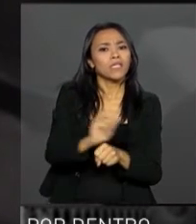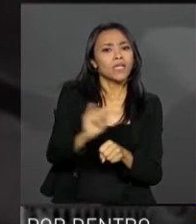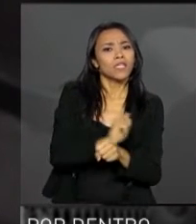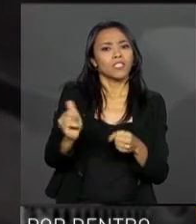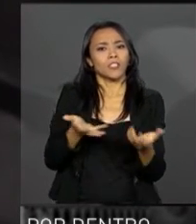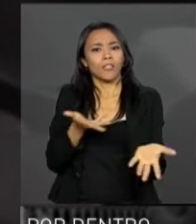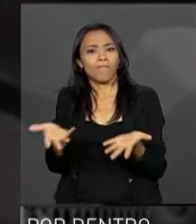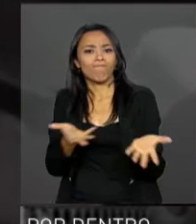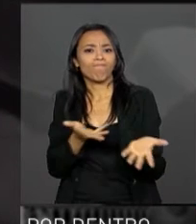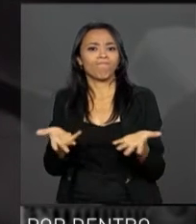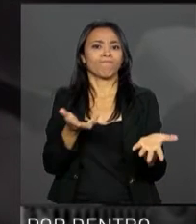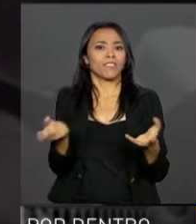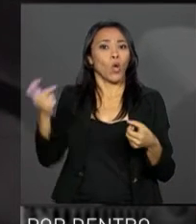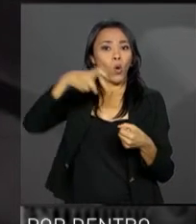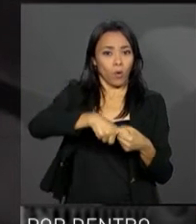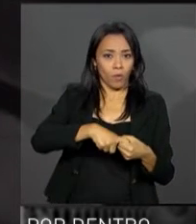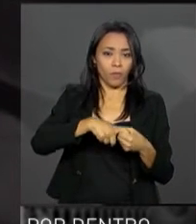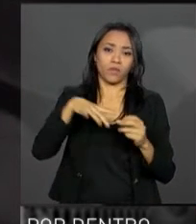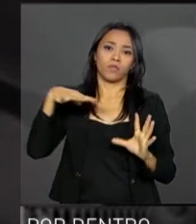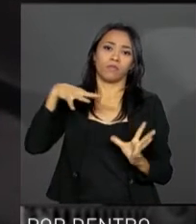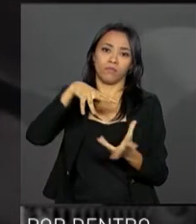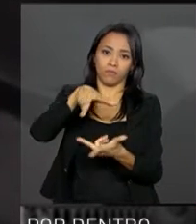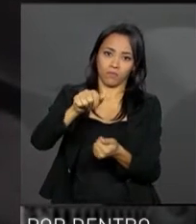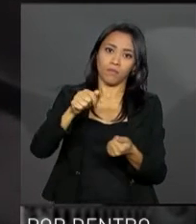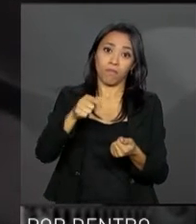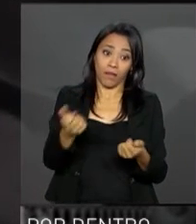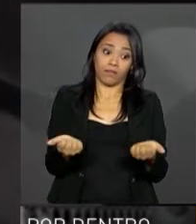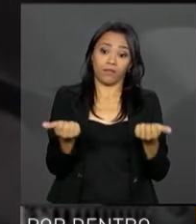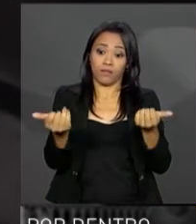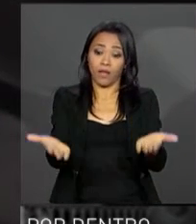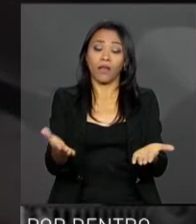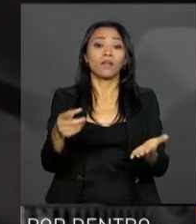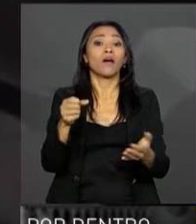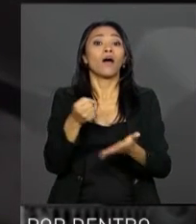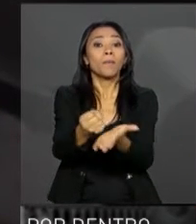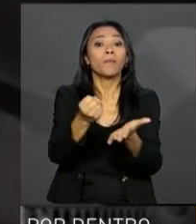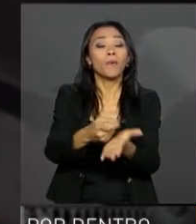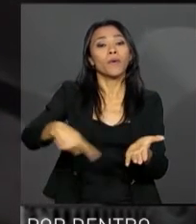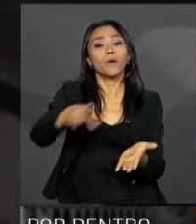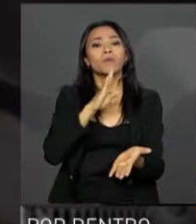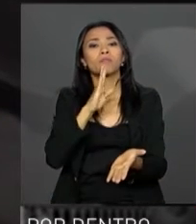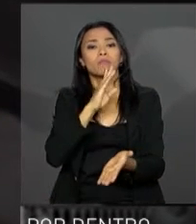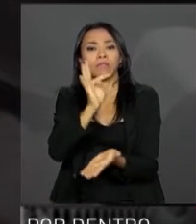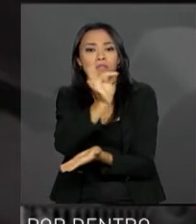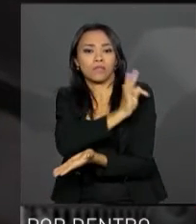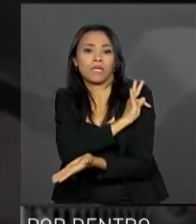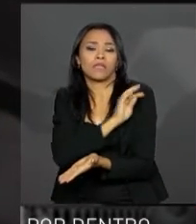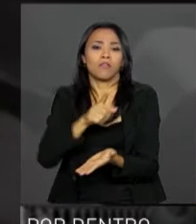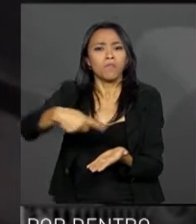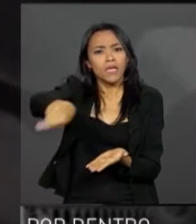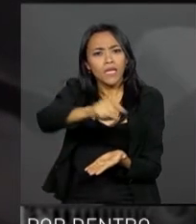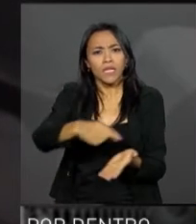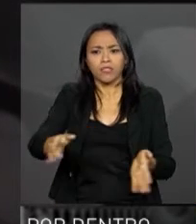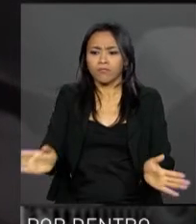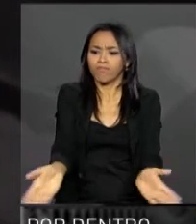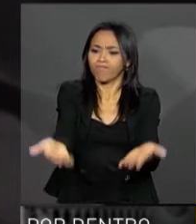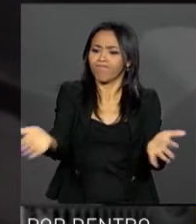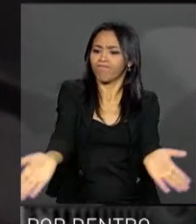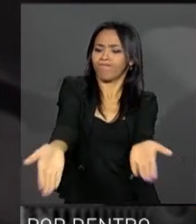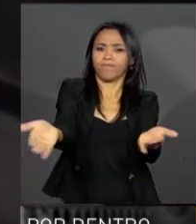cooperação também serão disponibilizados para esses agricultores assistência técnica e fomento para avançar na